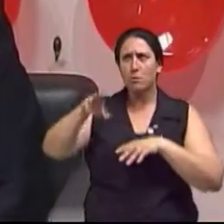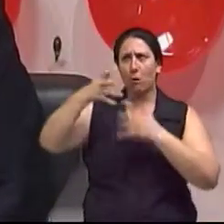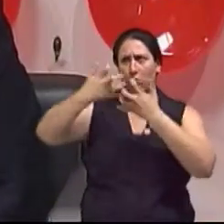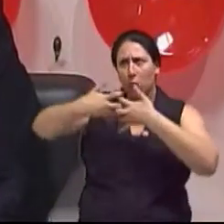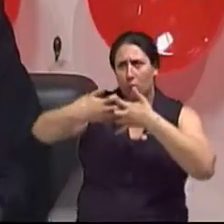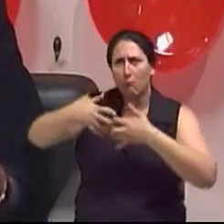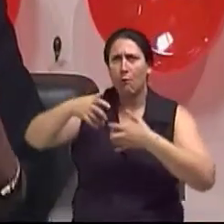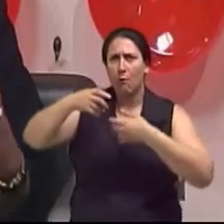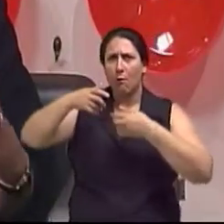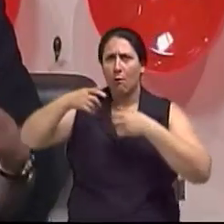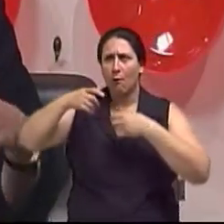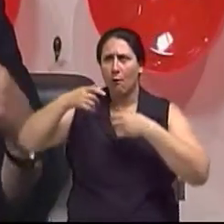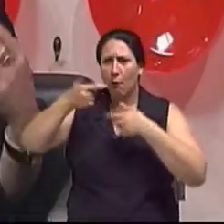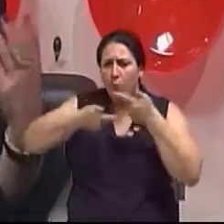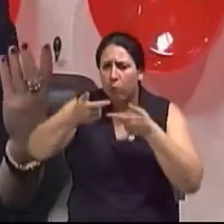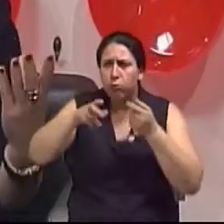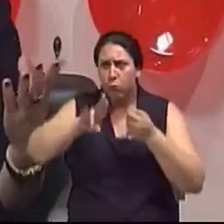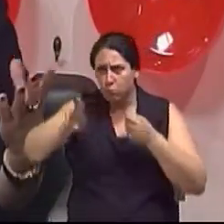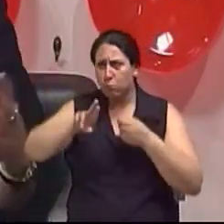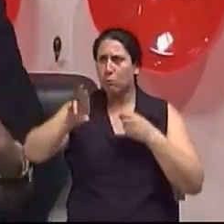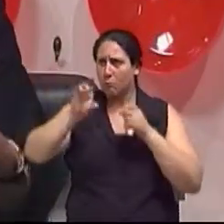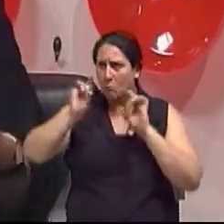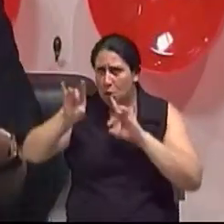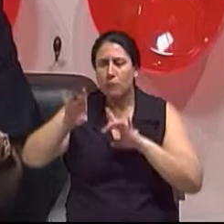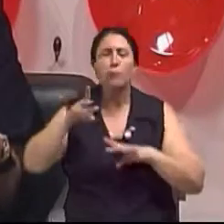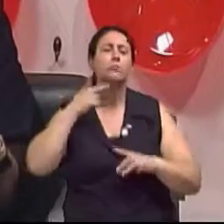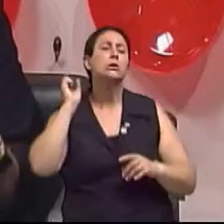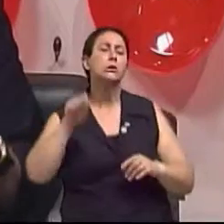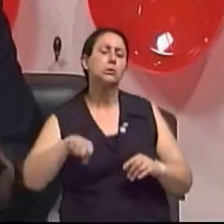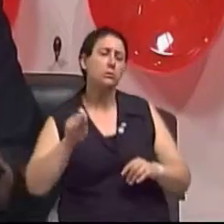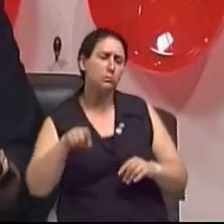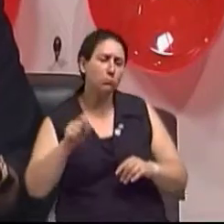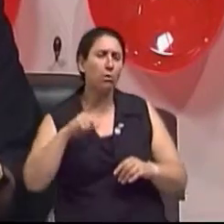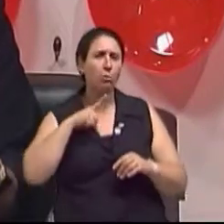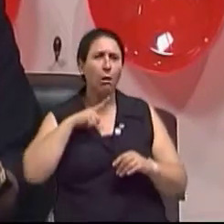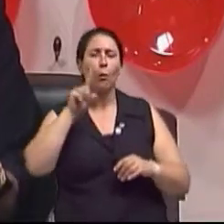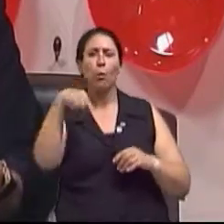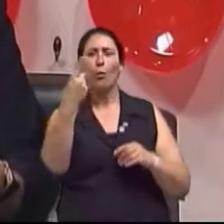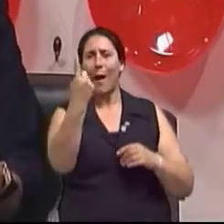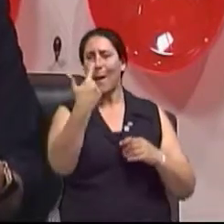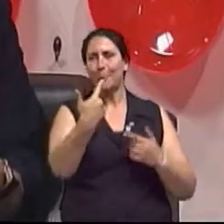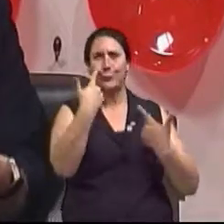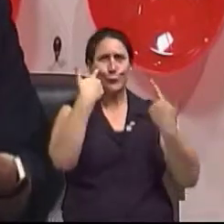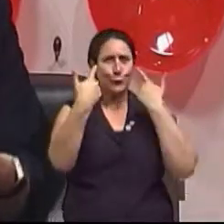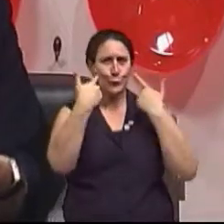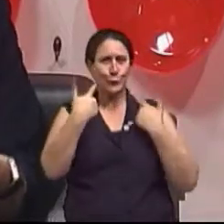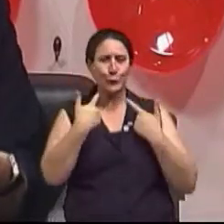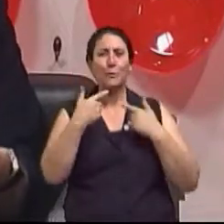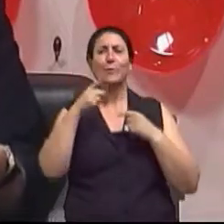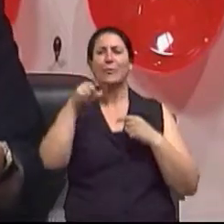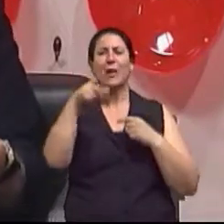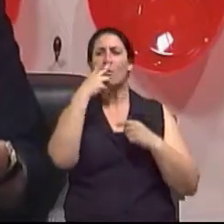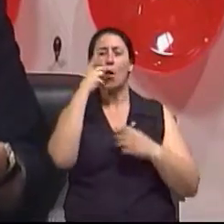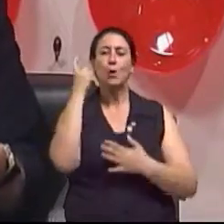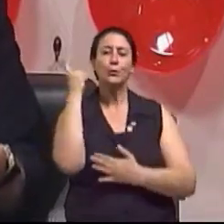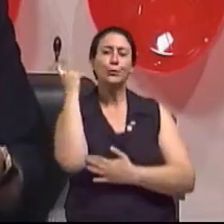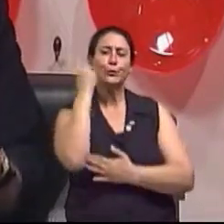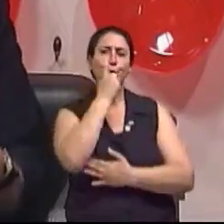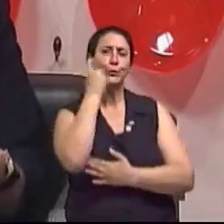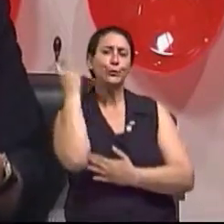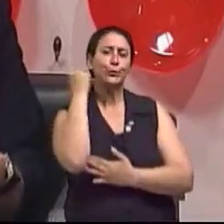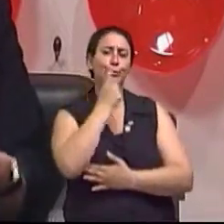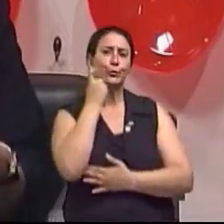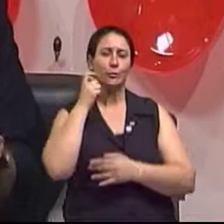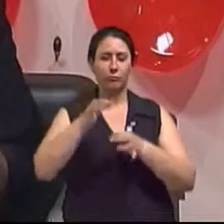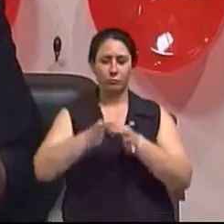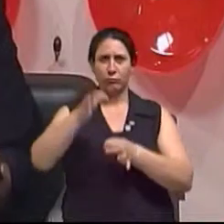É feito com um aparelho, que é o CRIO, né? Um aparelho que, em forma de spray, em que a gente